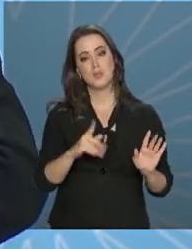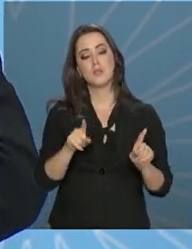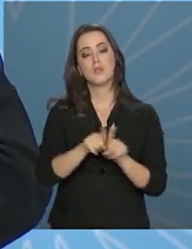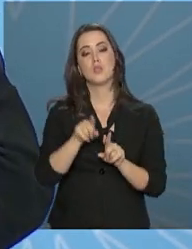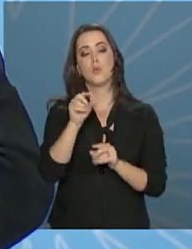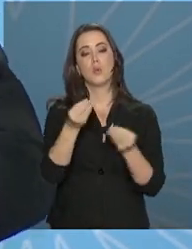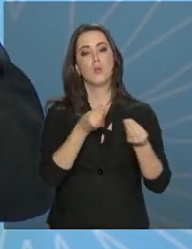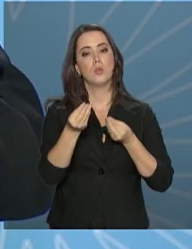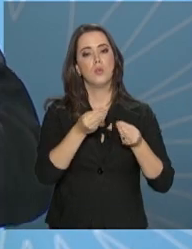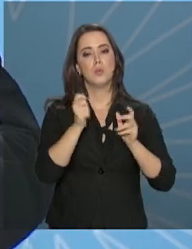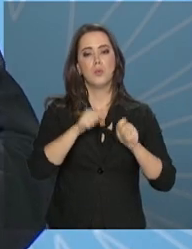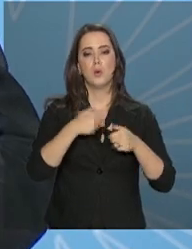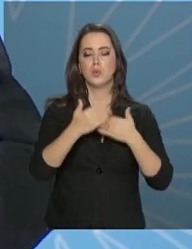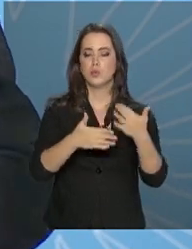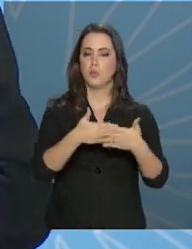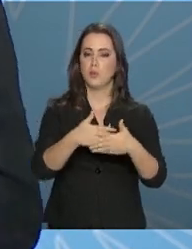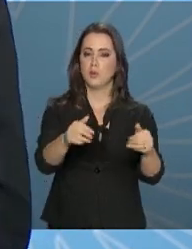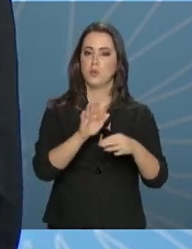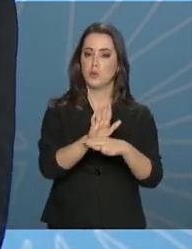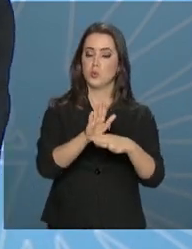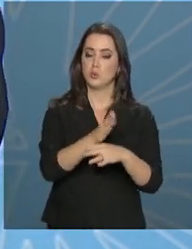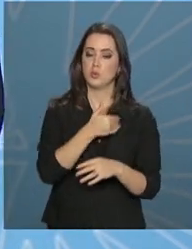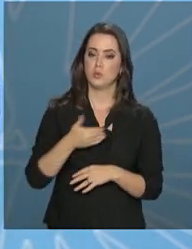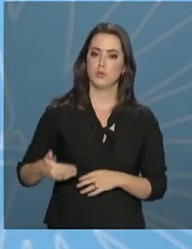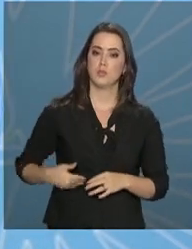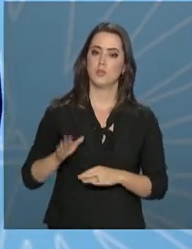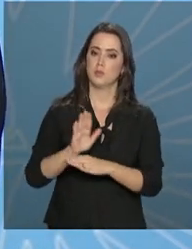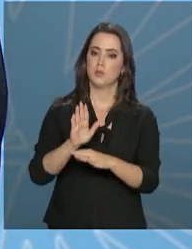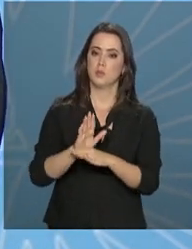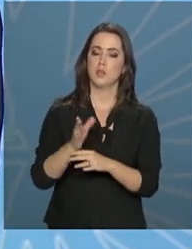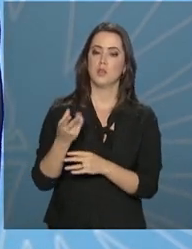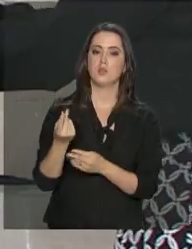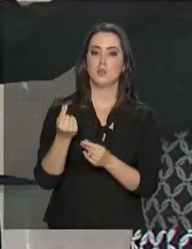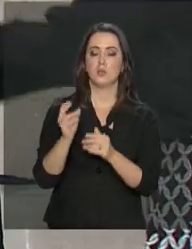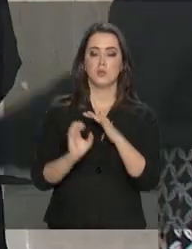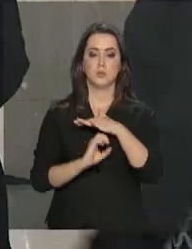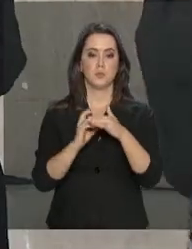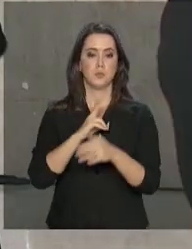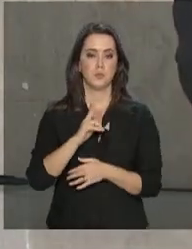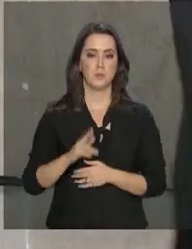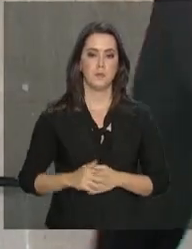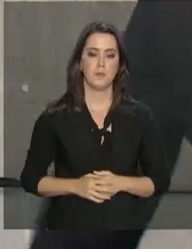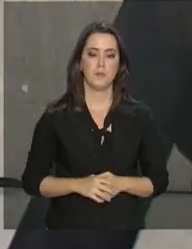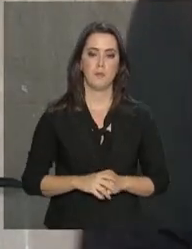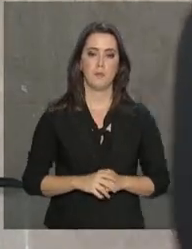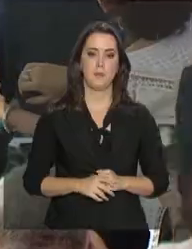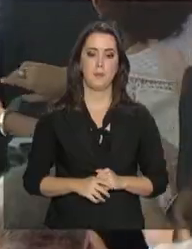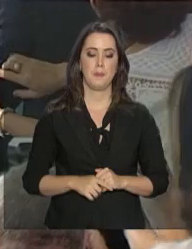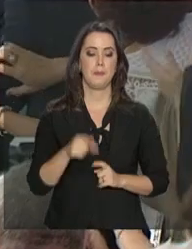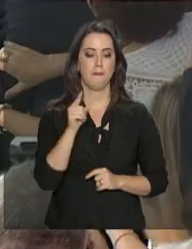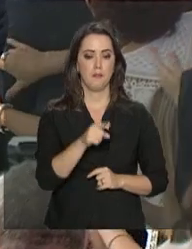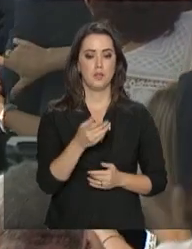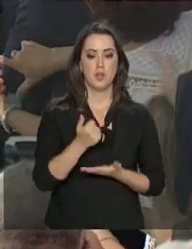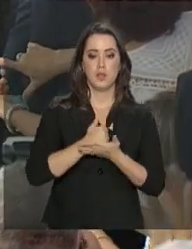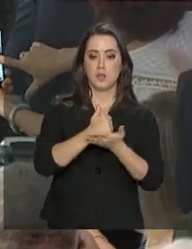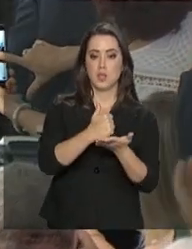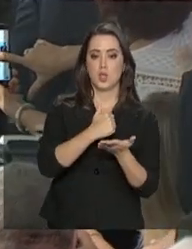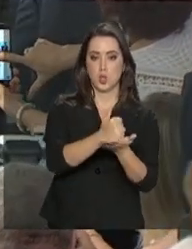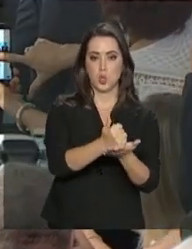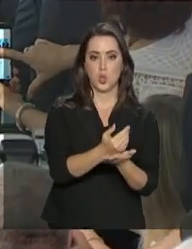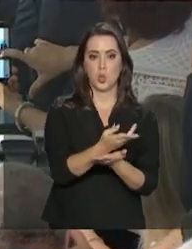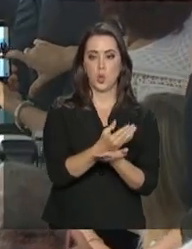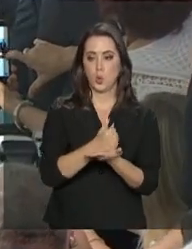podem render com o apoio do poder público e com o apoio do capital privado. O presidente Michel Temer entregou prêmios aos